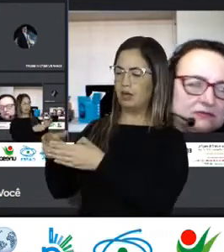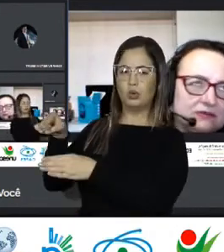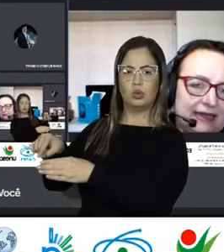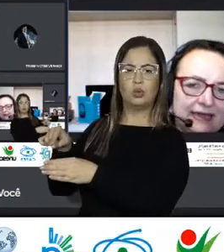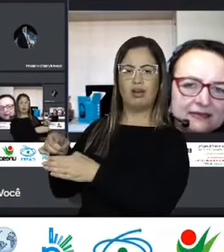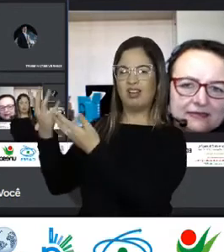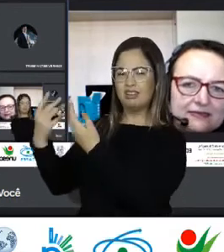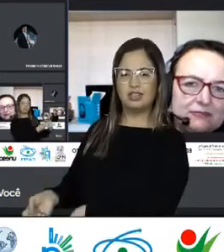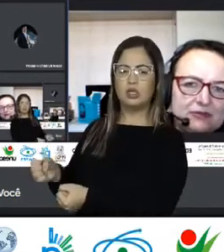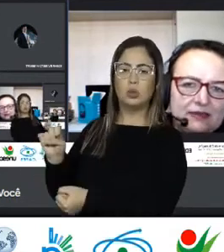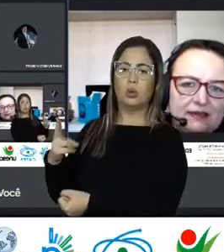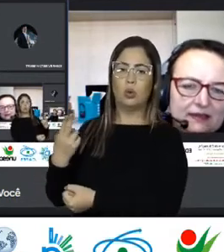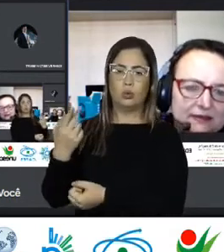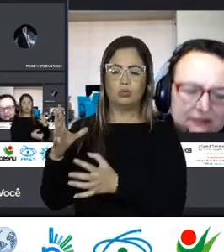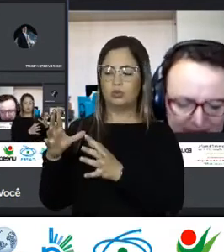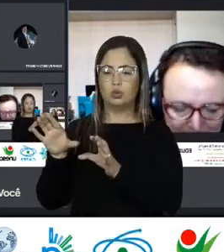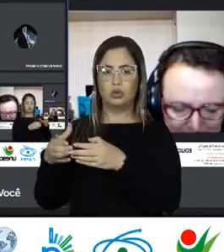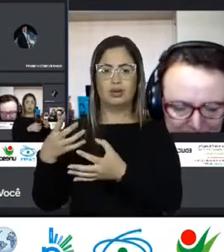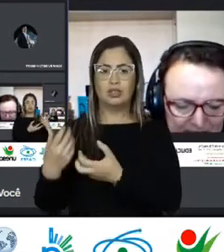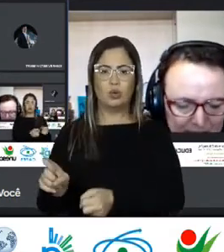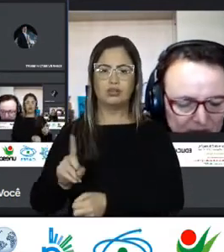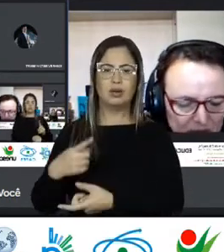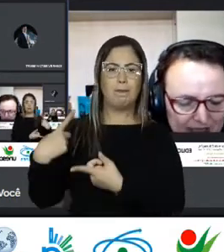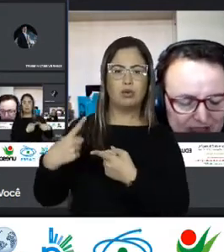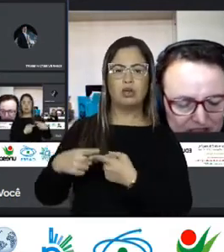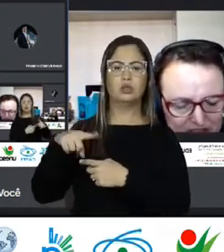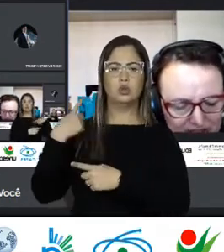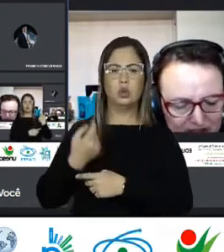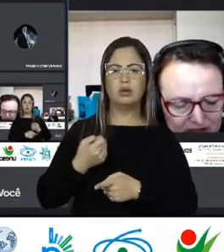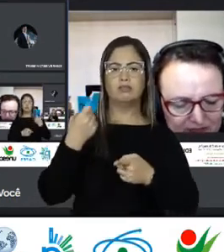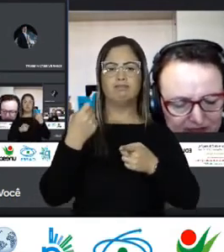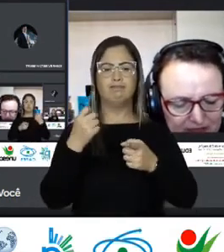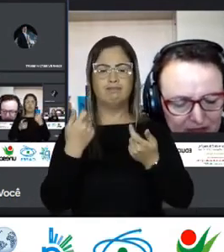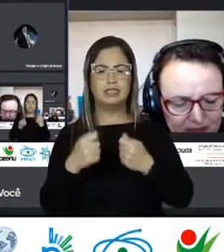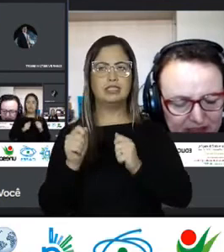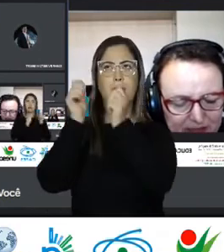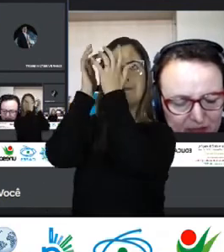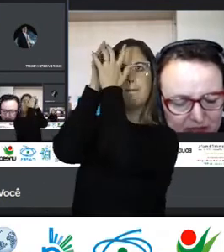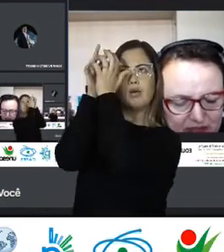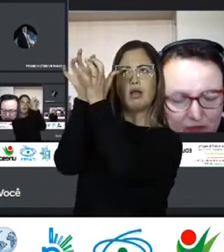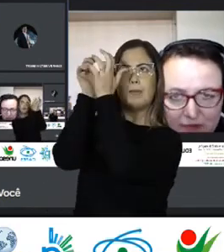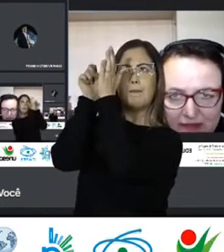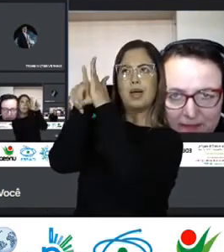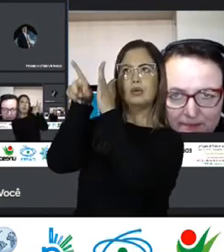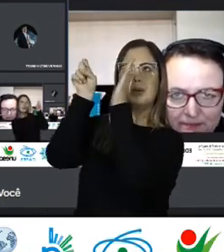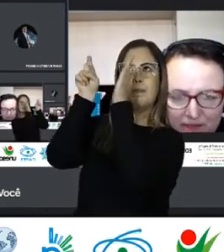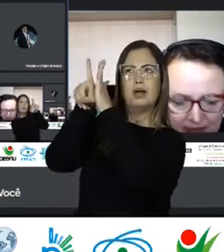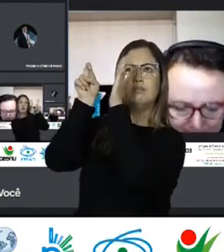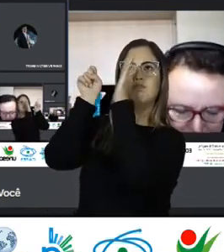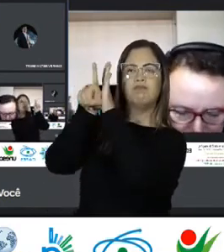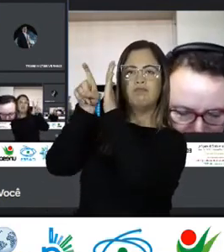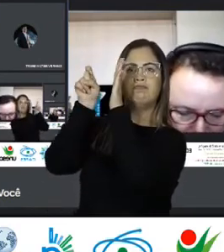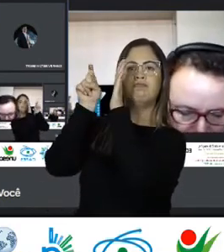aceito Outro não é Por que Que Sabe São sempre os porquês Que a gente tem Que ir se fazendo Na pesquisa Para conseguir compreender